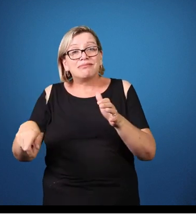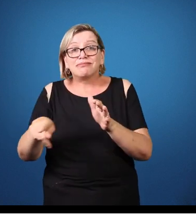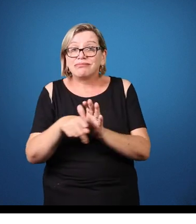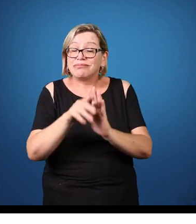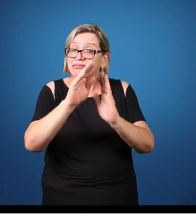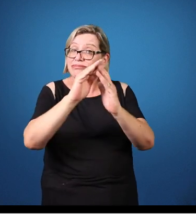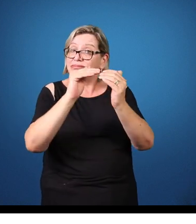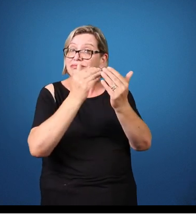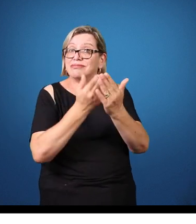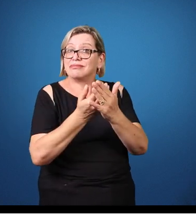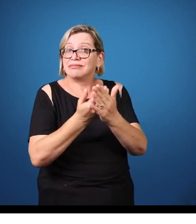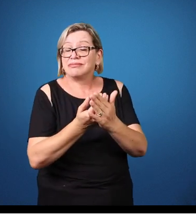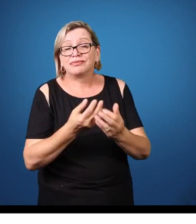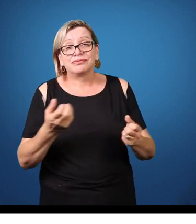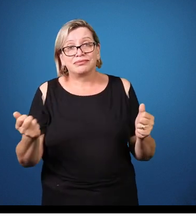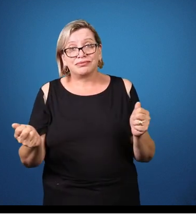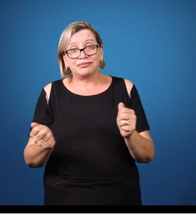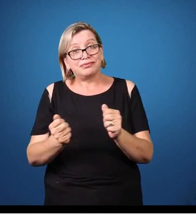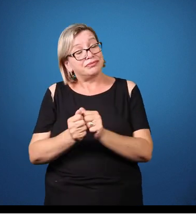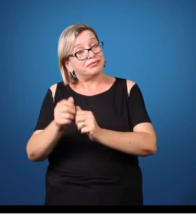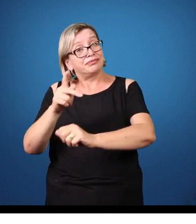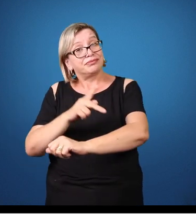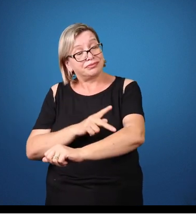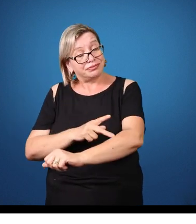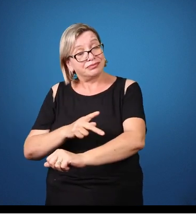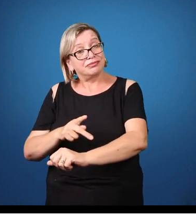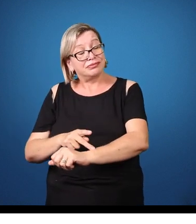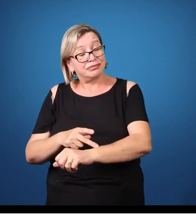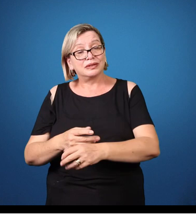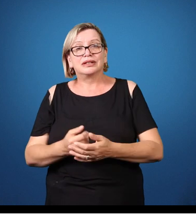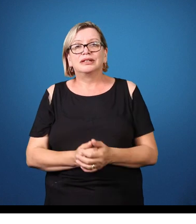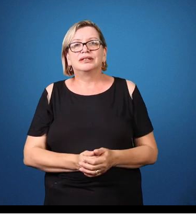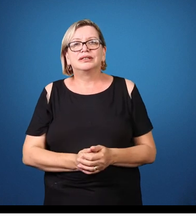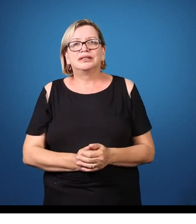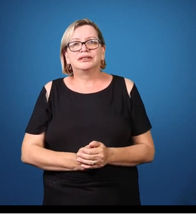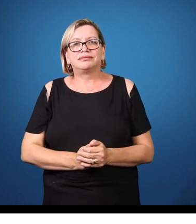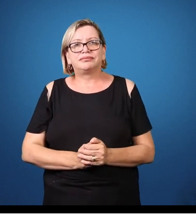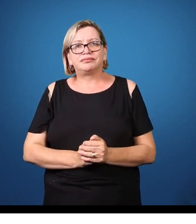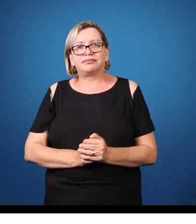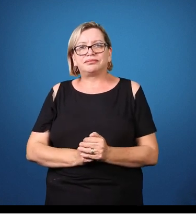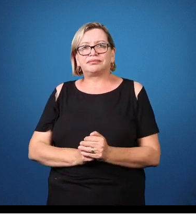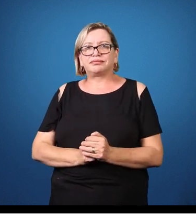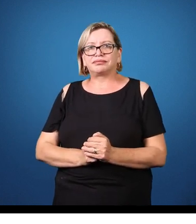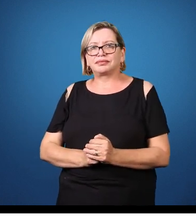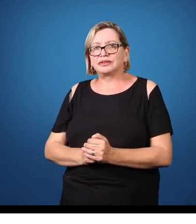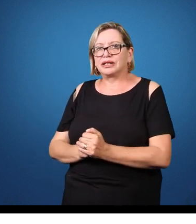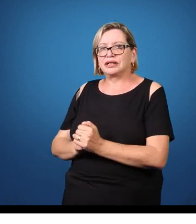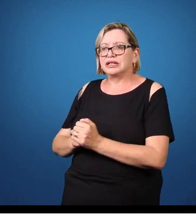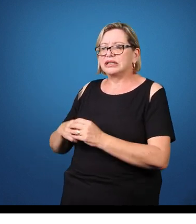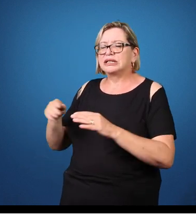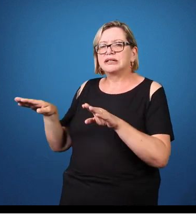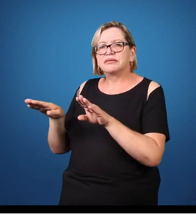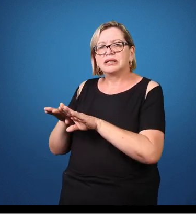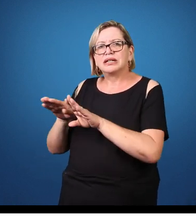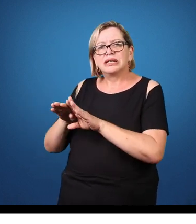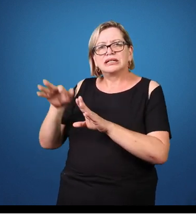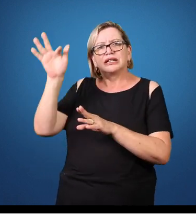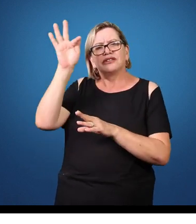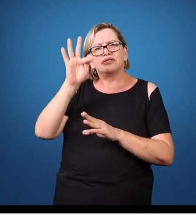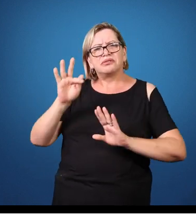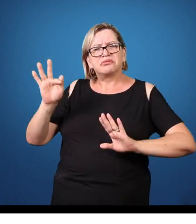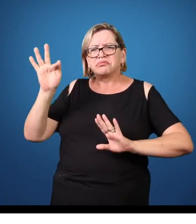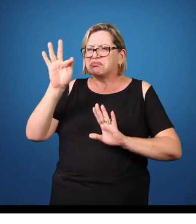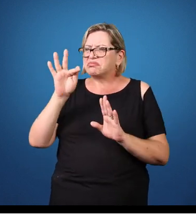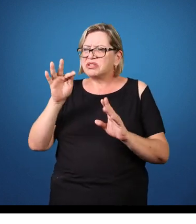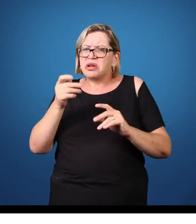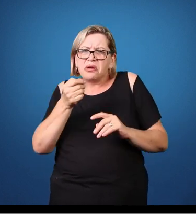educação. No meio universitário, não é muito comum nós vermos os pais dos alunos, ainda que a gente tenha, como nós